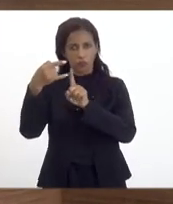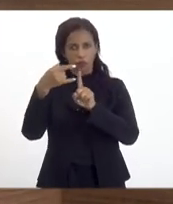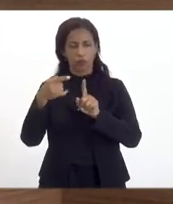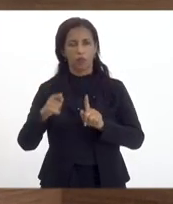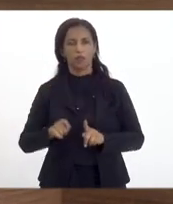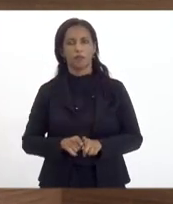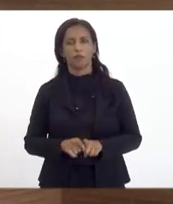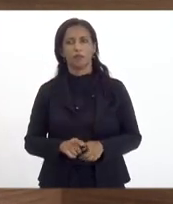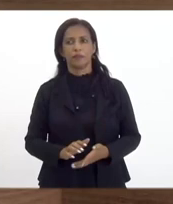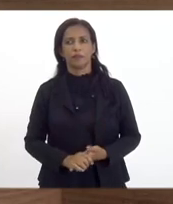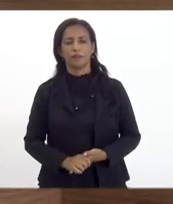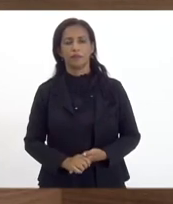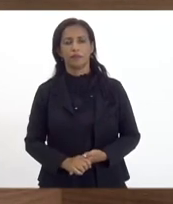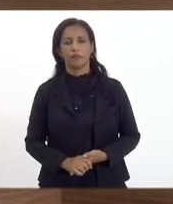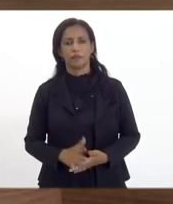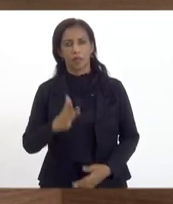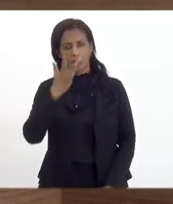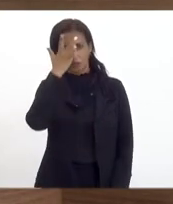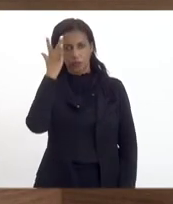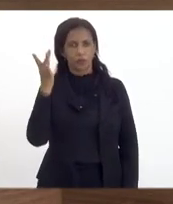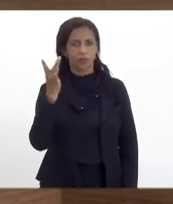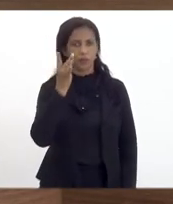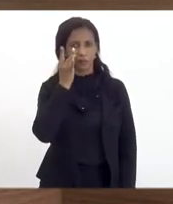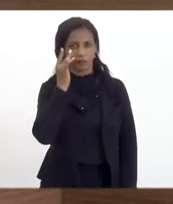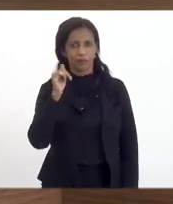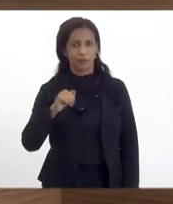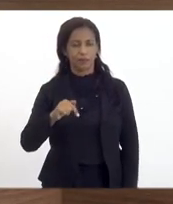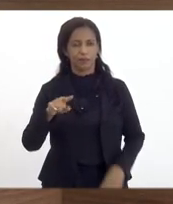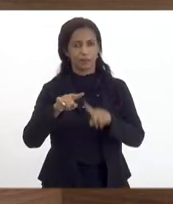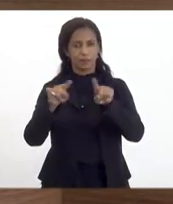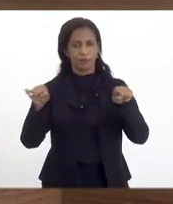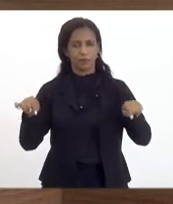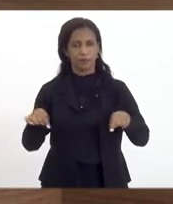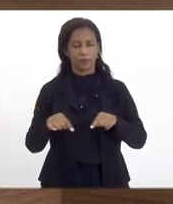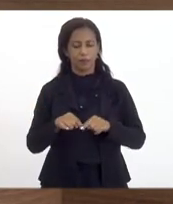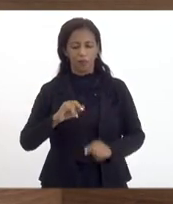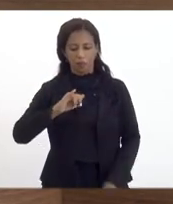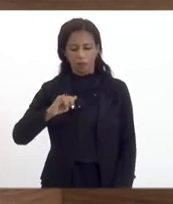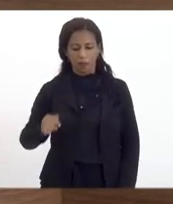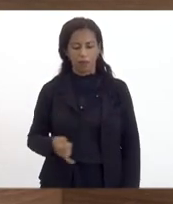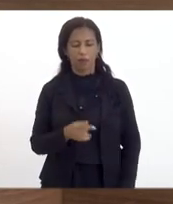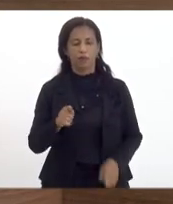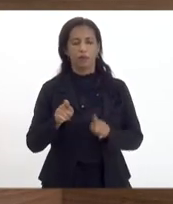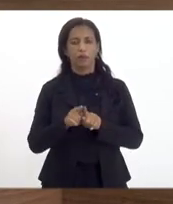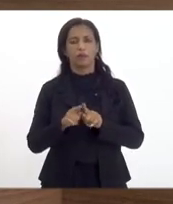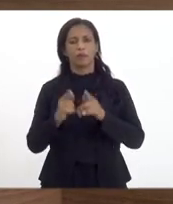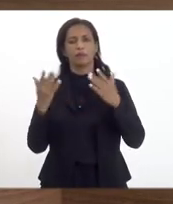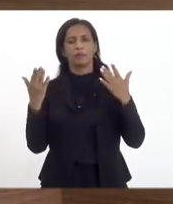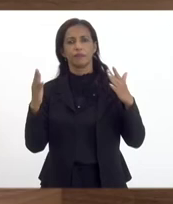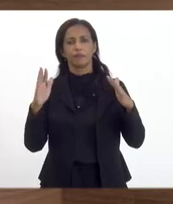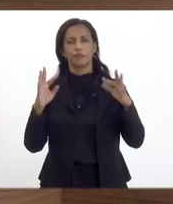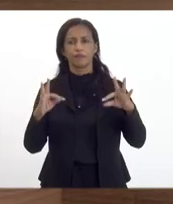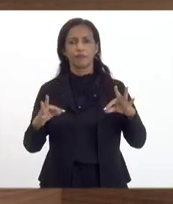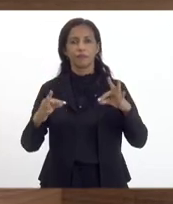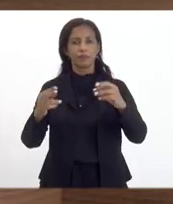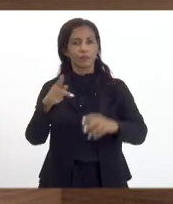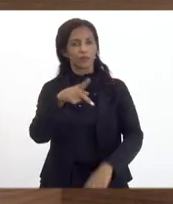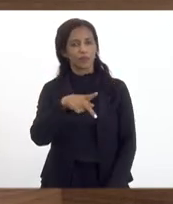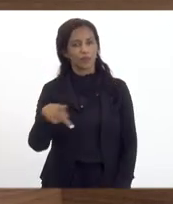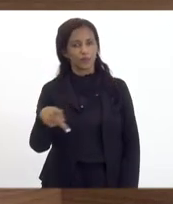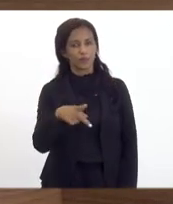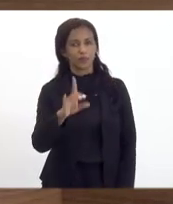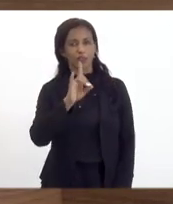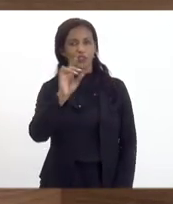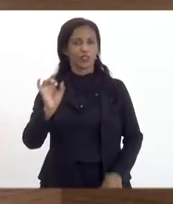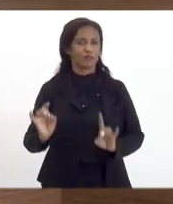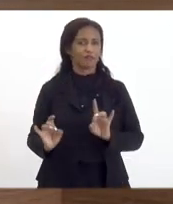Cumprimento os demais presentes nessa sala e aproveito também para parabenizar todos os professores pelo dia de